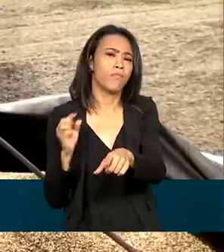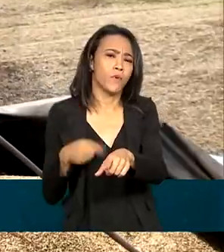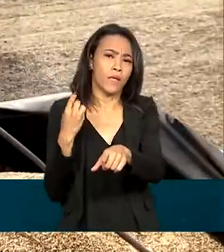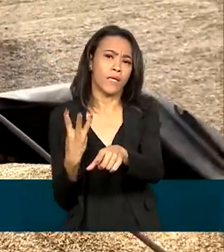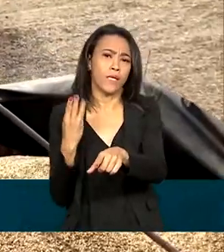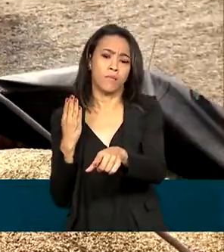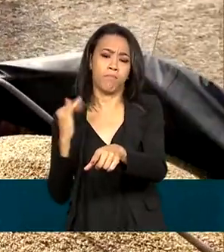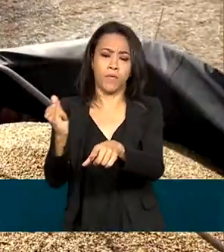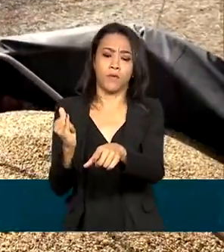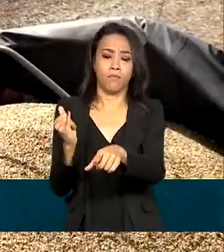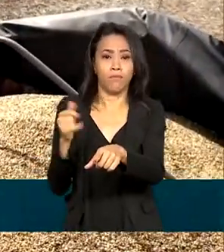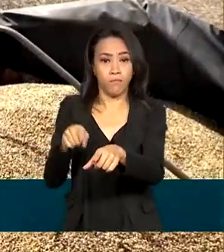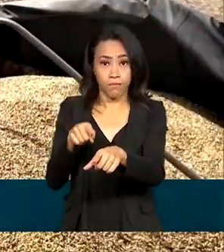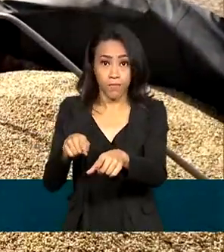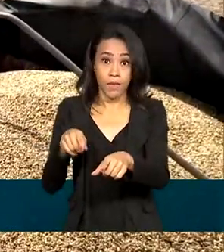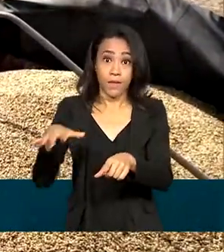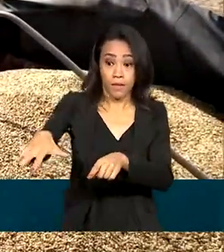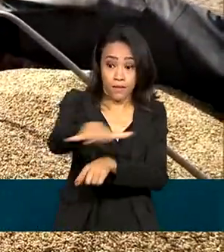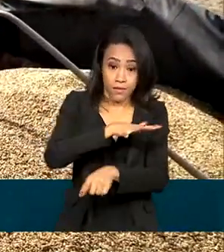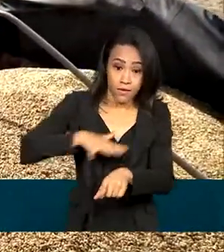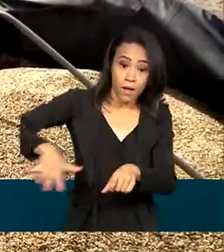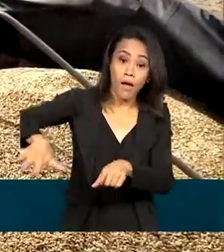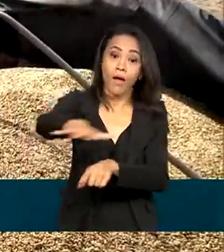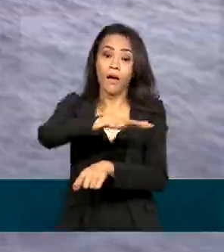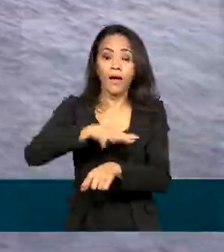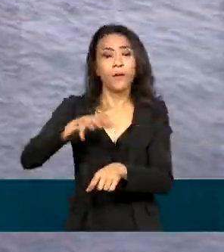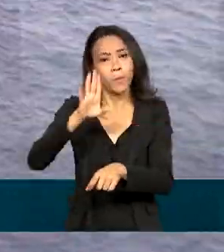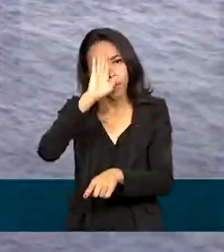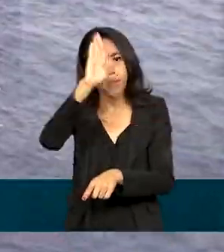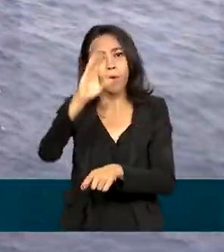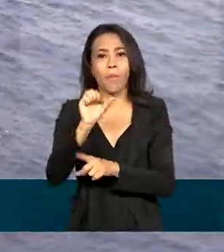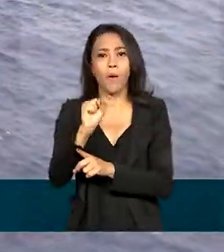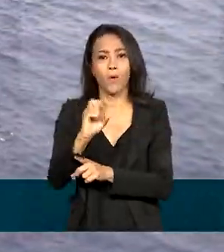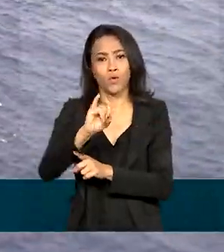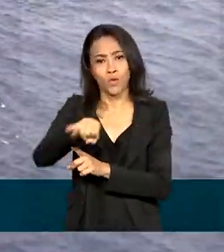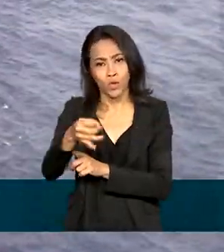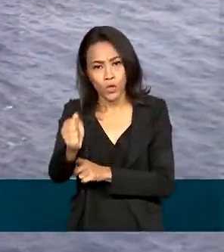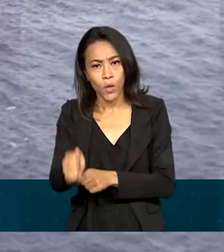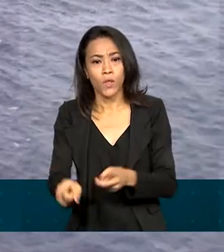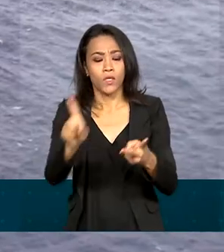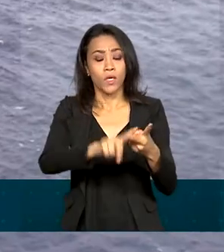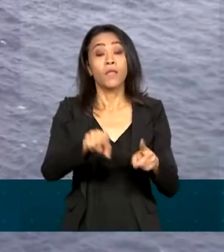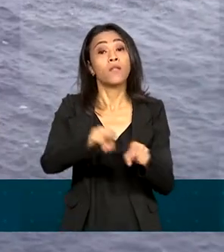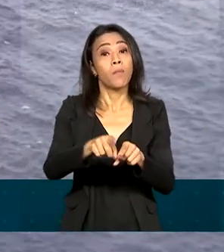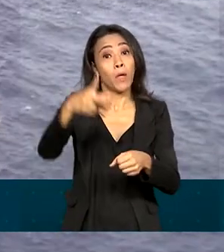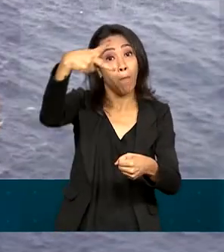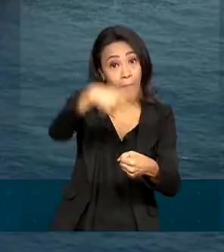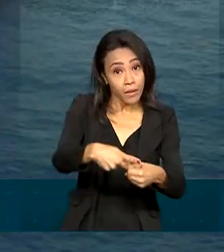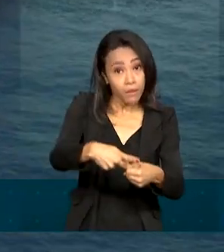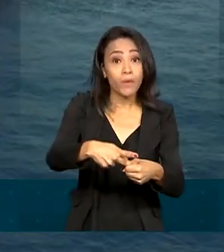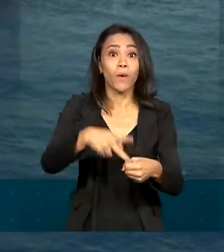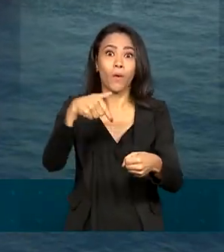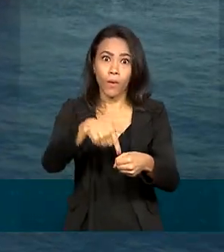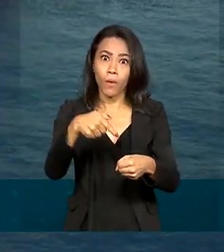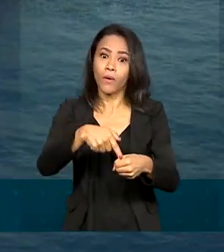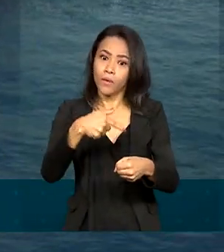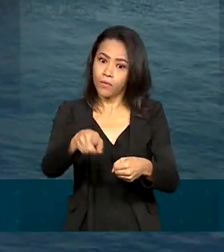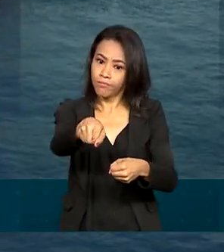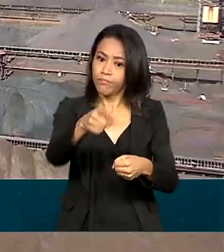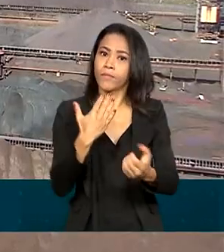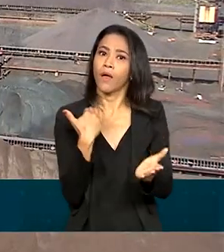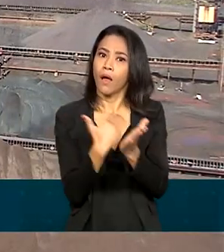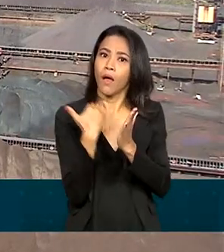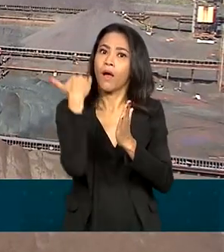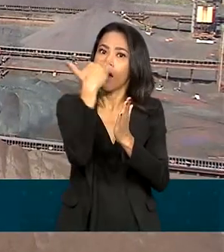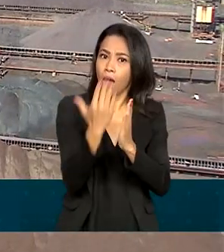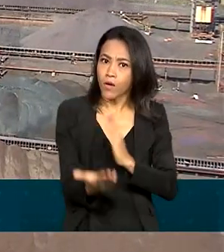E destaque-se dentro da agropecuária, naturalmente, o complexo soja. O petróleo também acabou dando uma grande contribuição com o aumento dos preços estacionais.